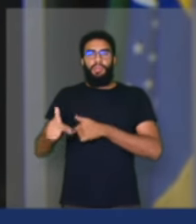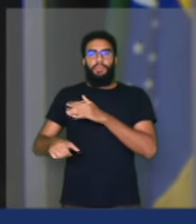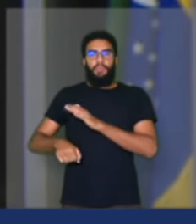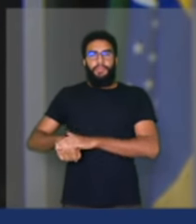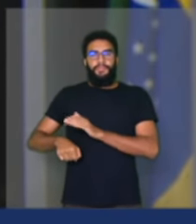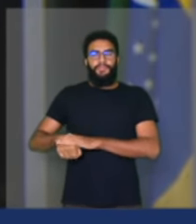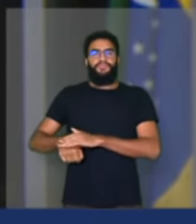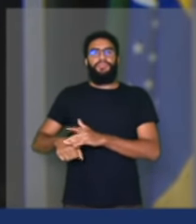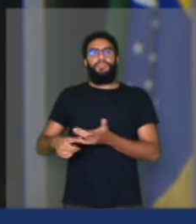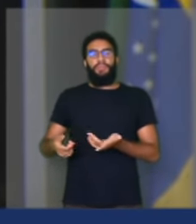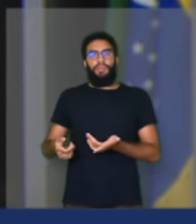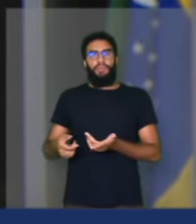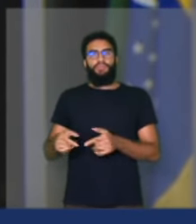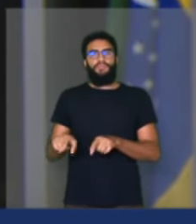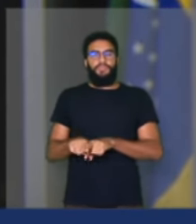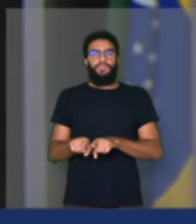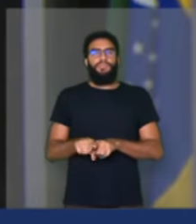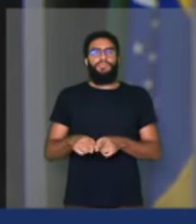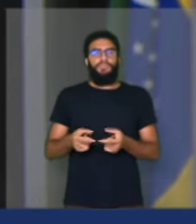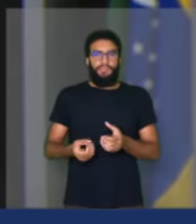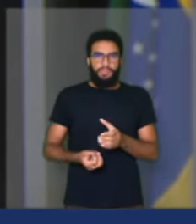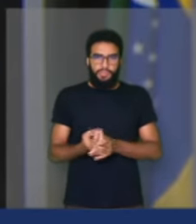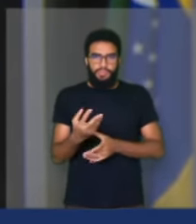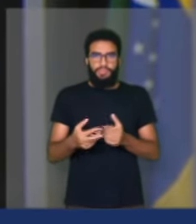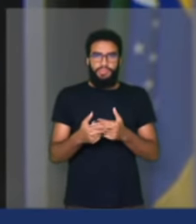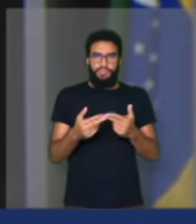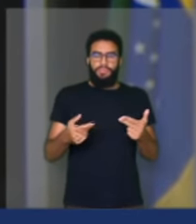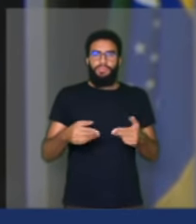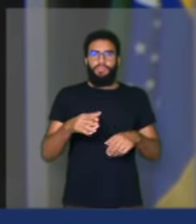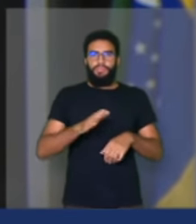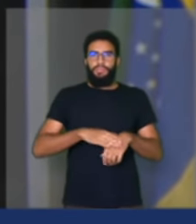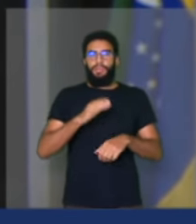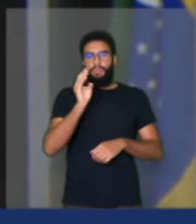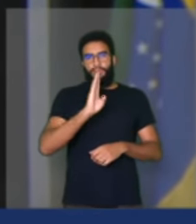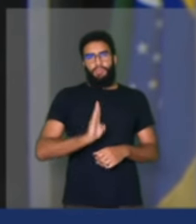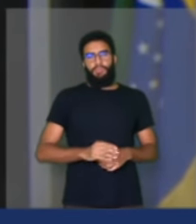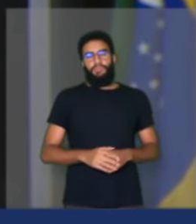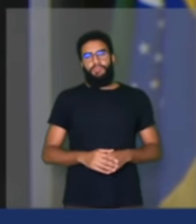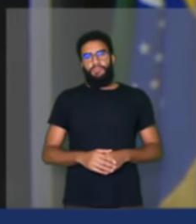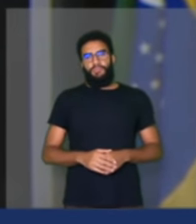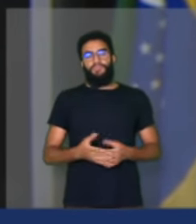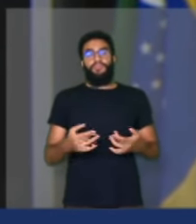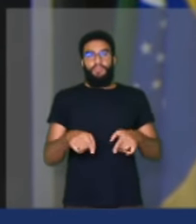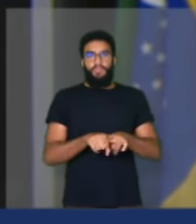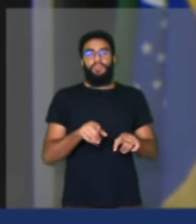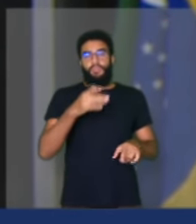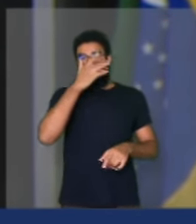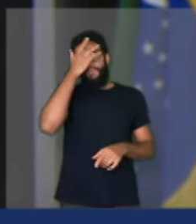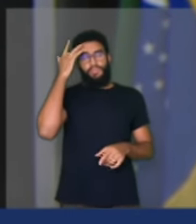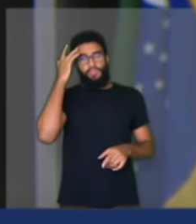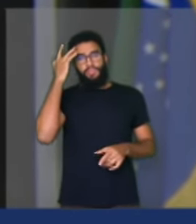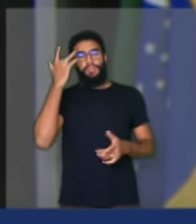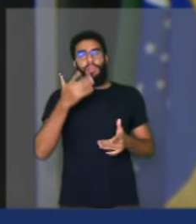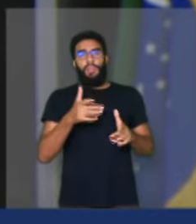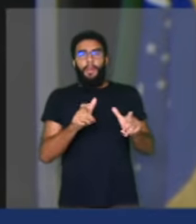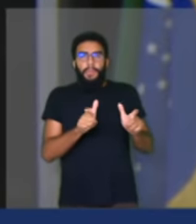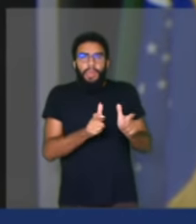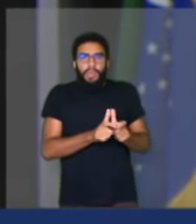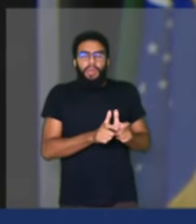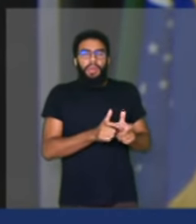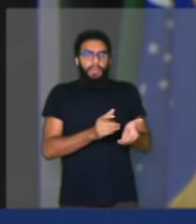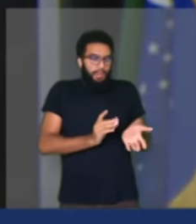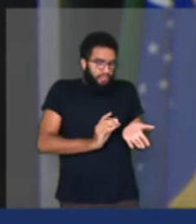funcionários do setor privado que produzem riqueza nesse país, é daquele pequeno e médio investidor que tem o seu